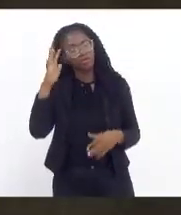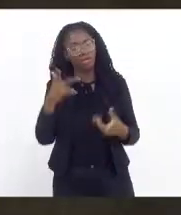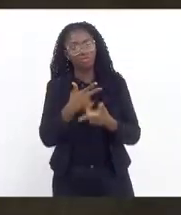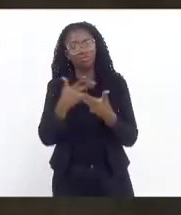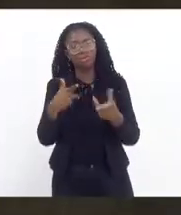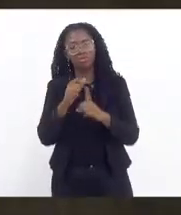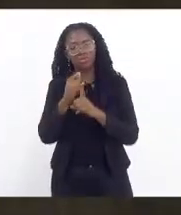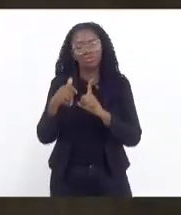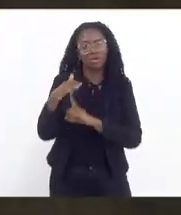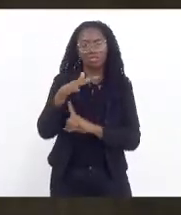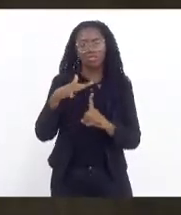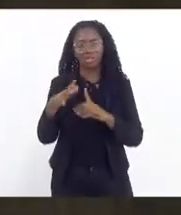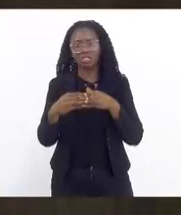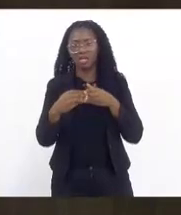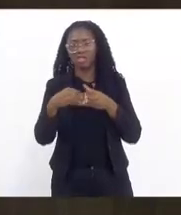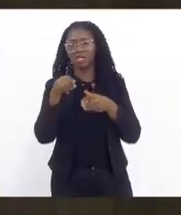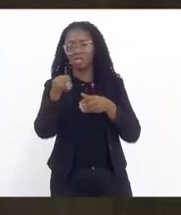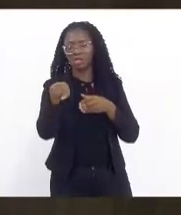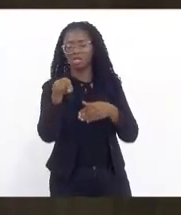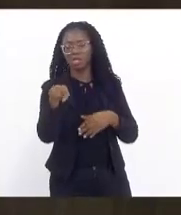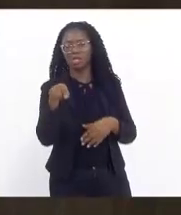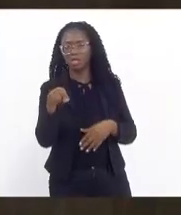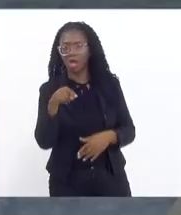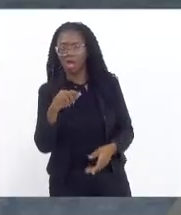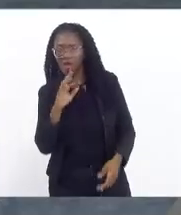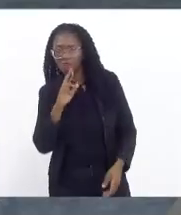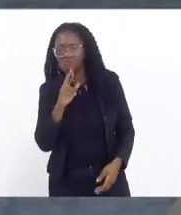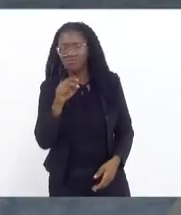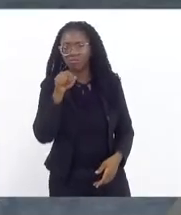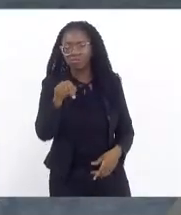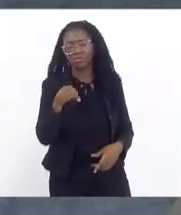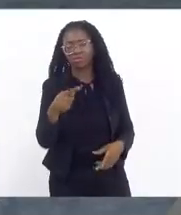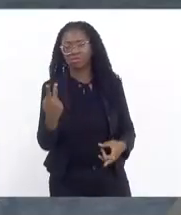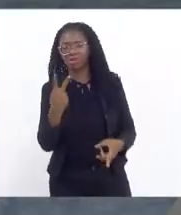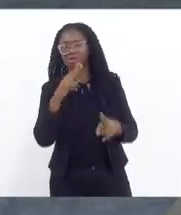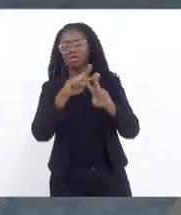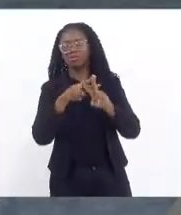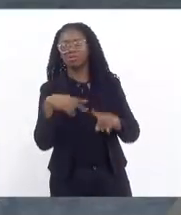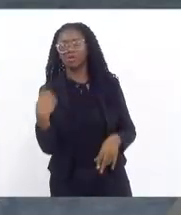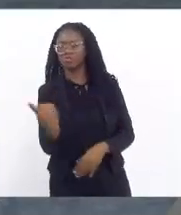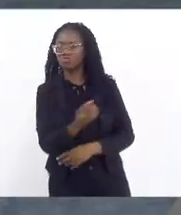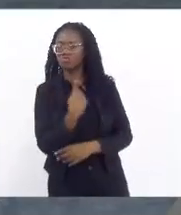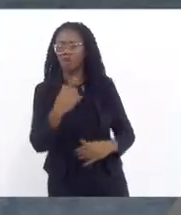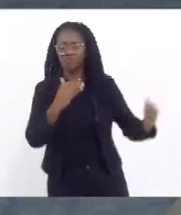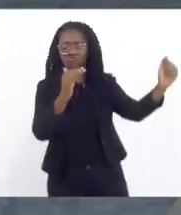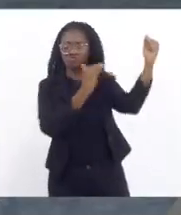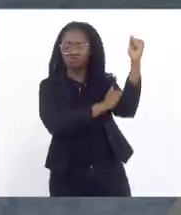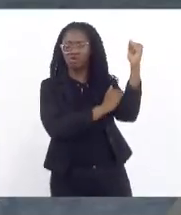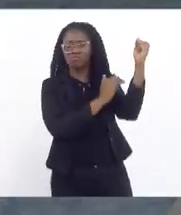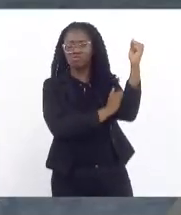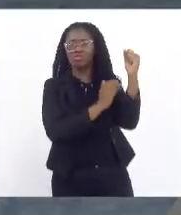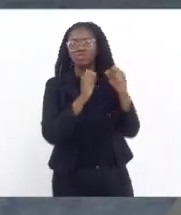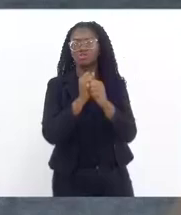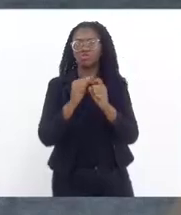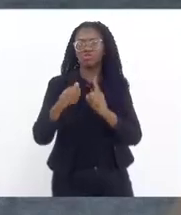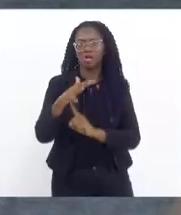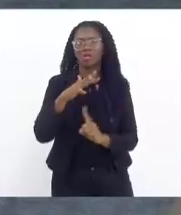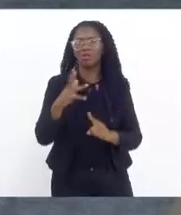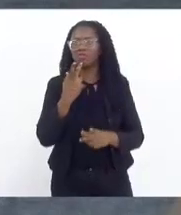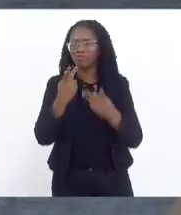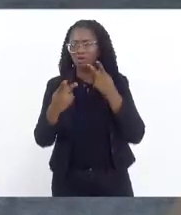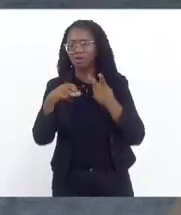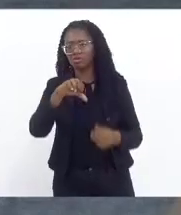levam a esse crime e por isso Mônica nós feministas socialistas falamos de um feminismo para